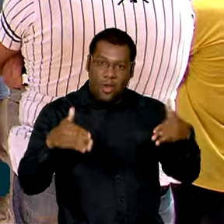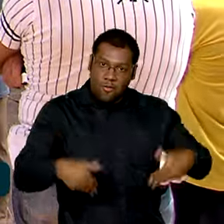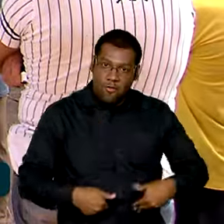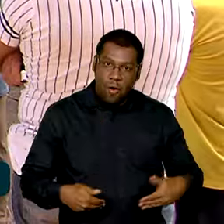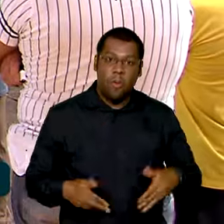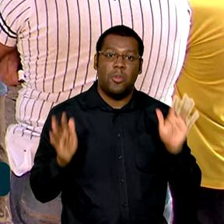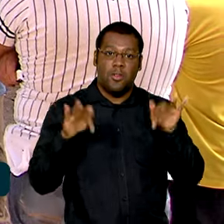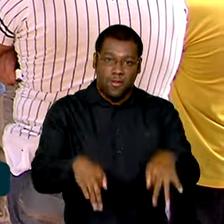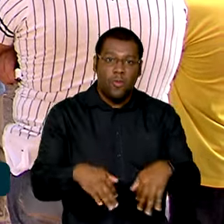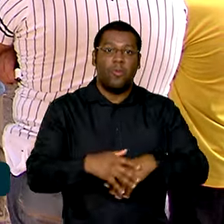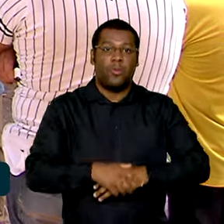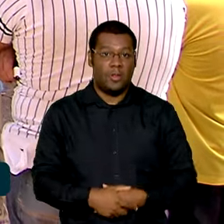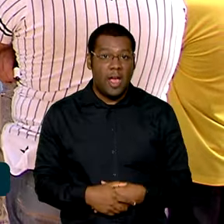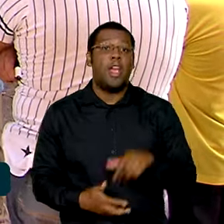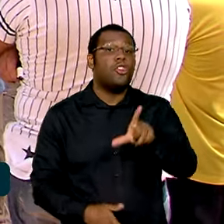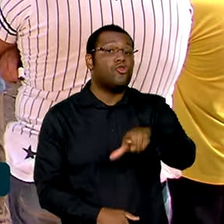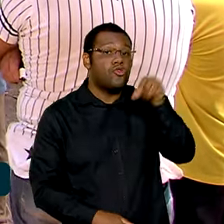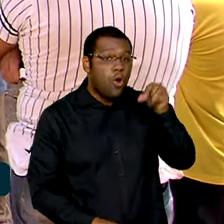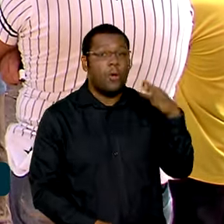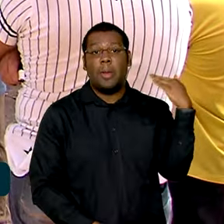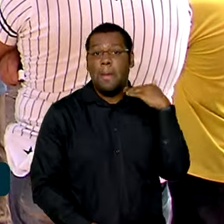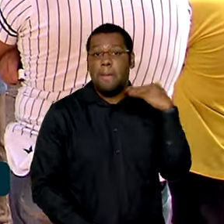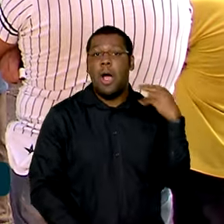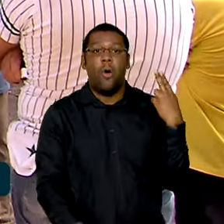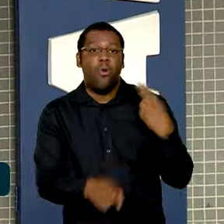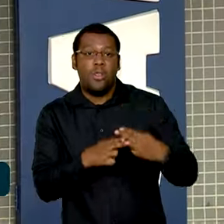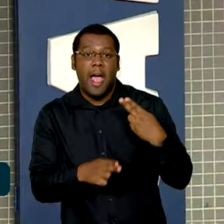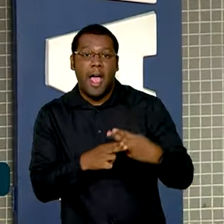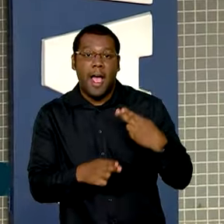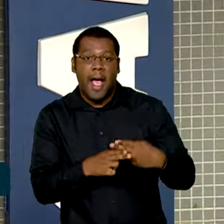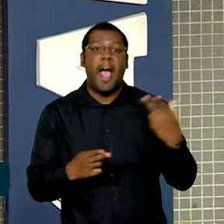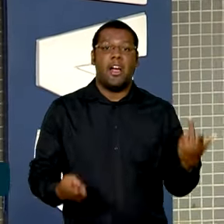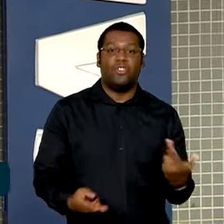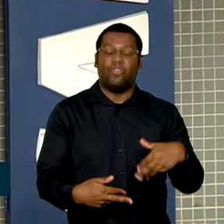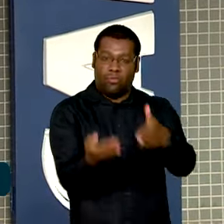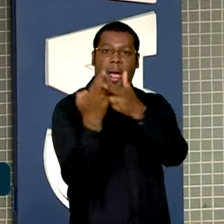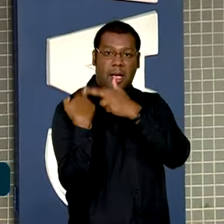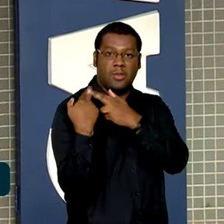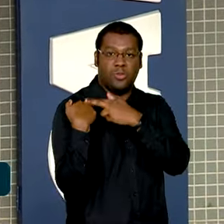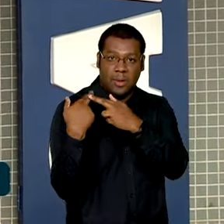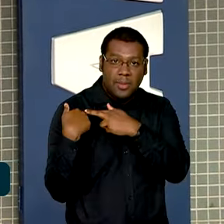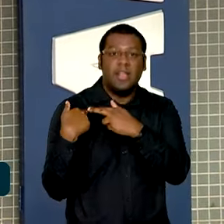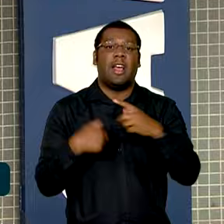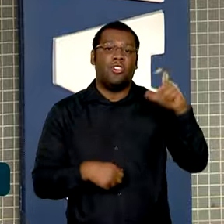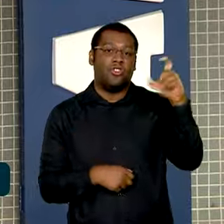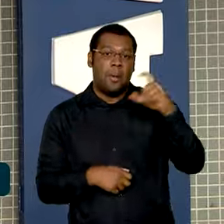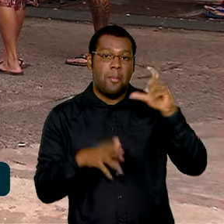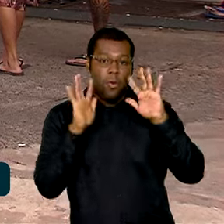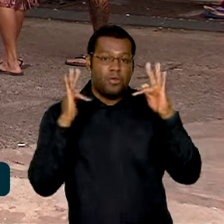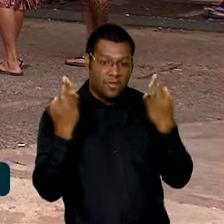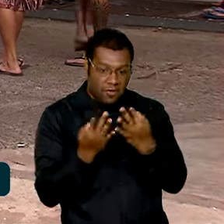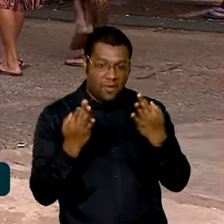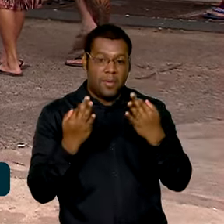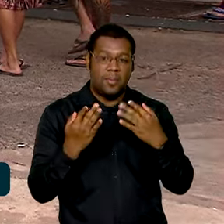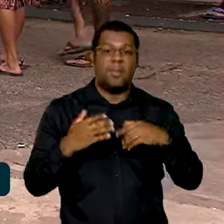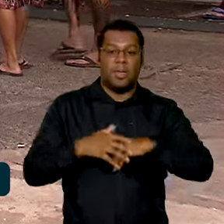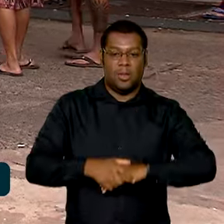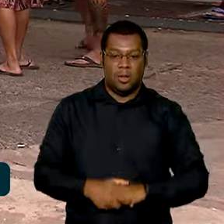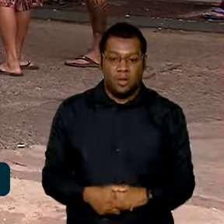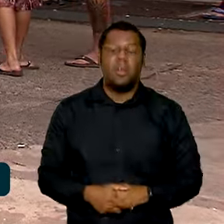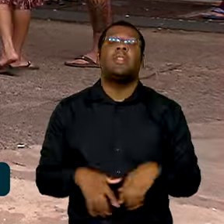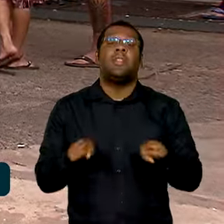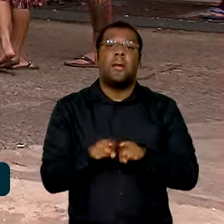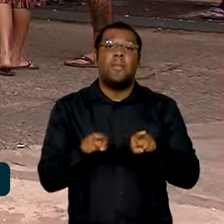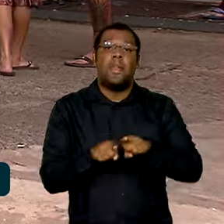à Caixa Econômica Federal, agente operador do Bolsa Família, a responsabilidade por esse serviço. Além disso, foi